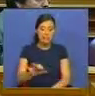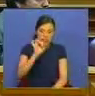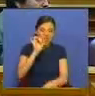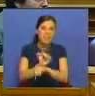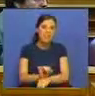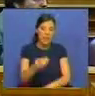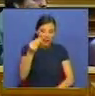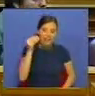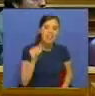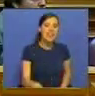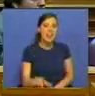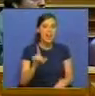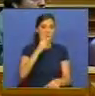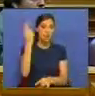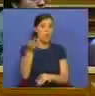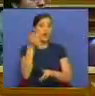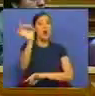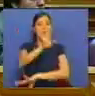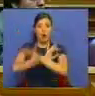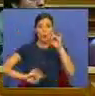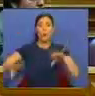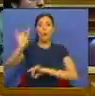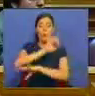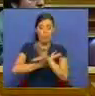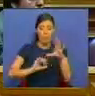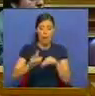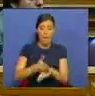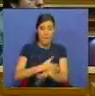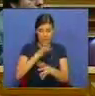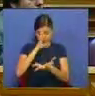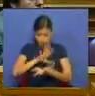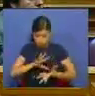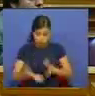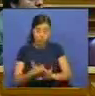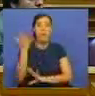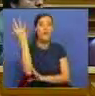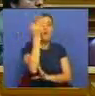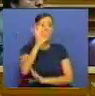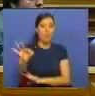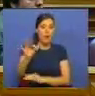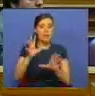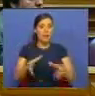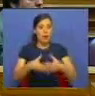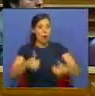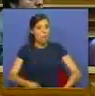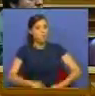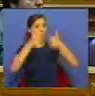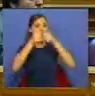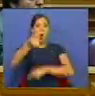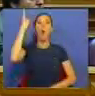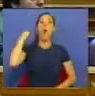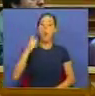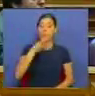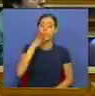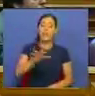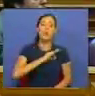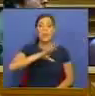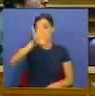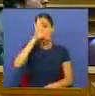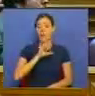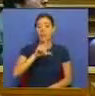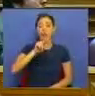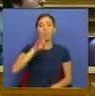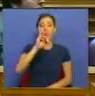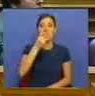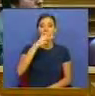crianças a esta União Europeia, pré-Revolução Francesa, das elites, como dizia ontem aqui o Sr. Ministro Luís